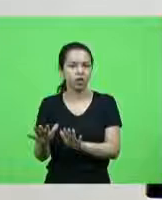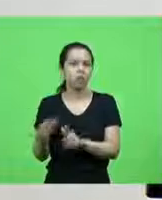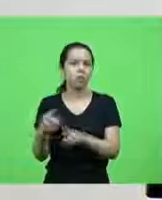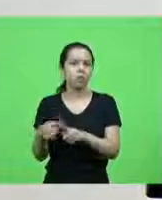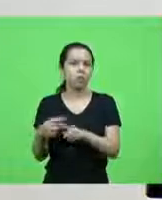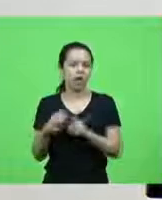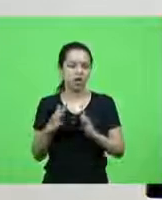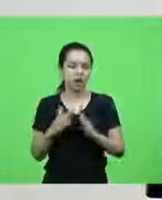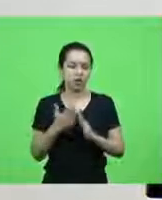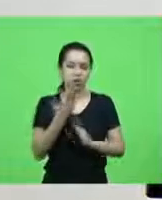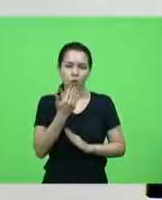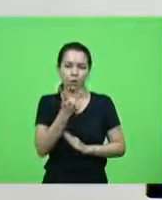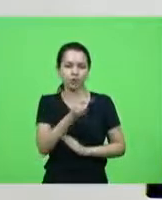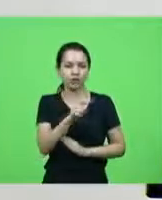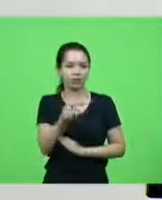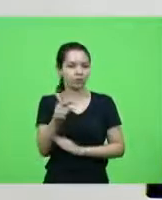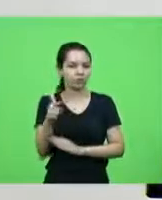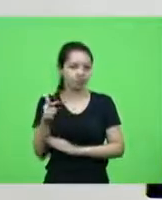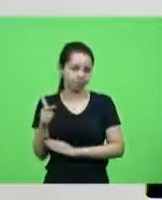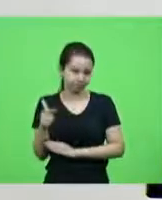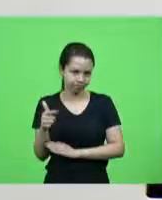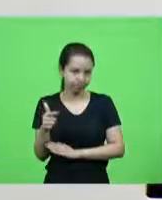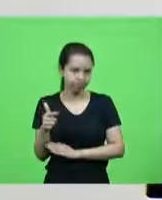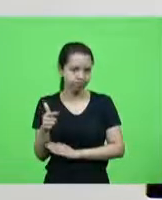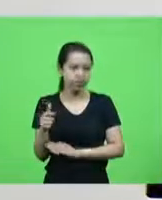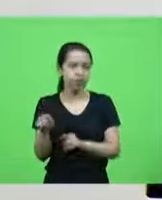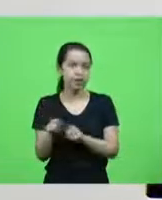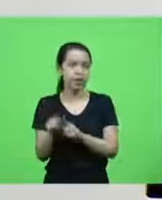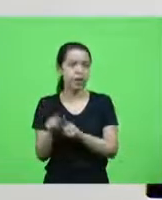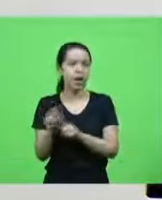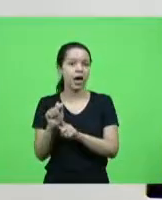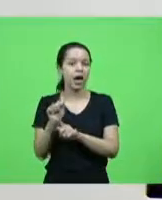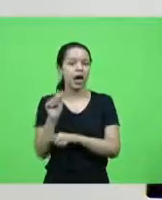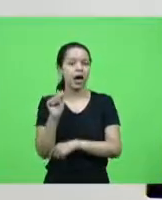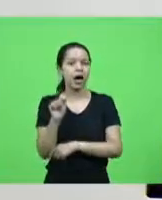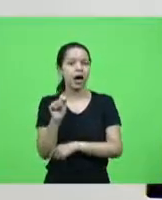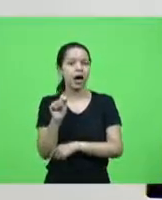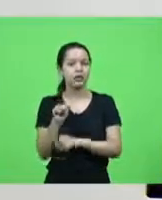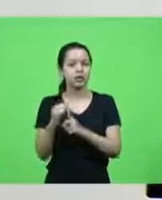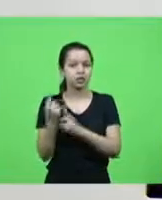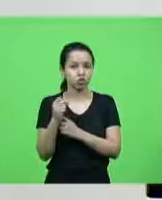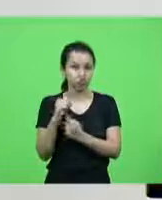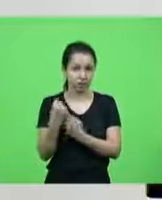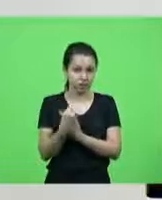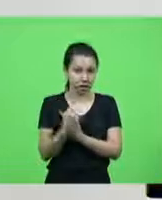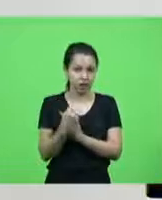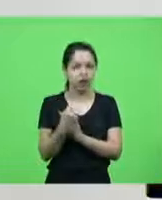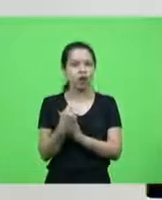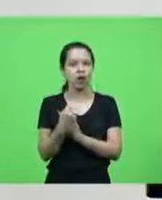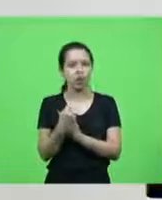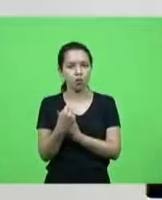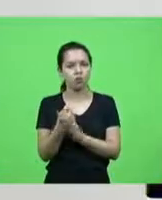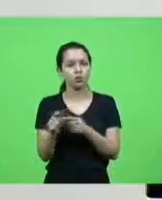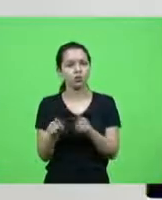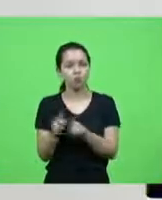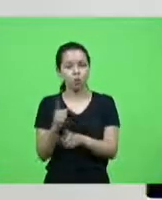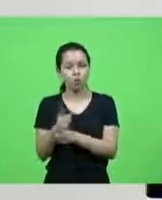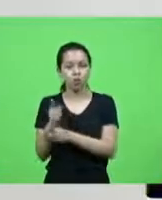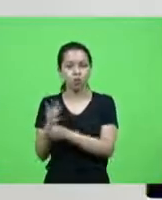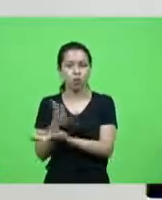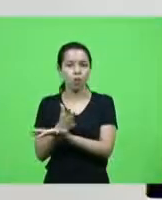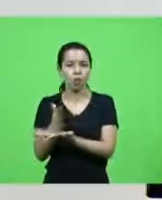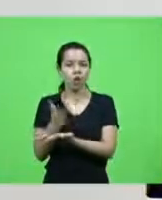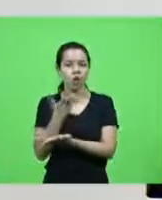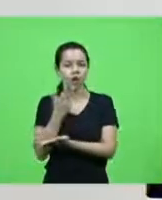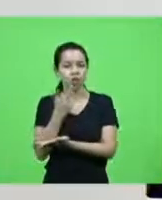uma outra assistente social narrou ali que encontrou o menino sozinho que os pais são dependentes químicos e ele estava sozinho até que a avó